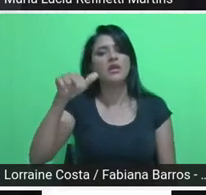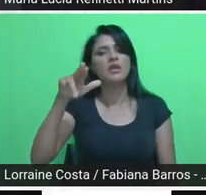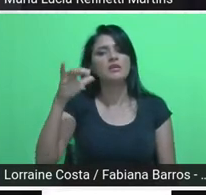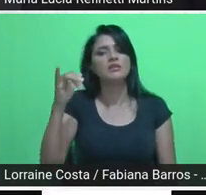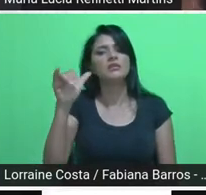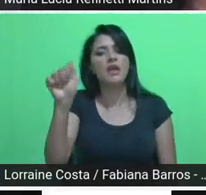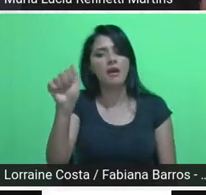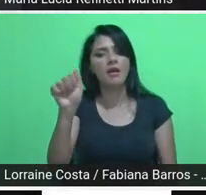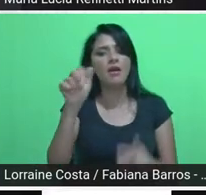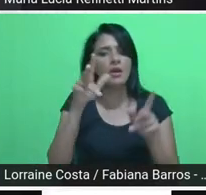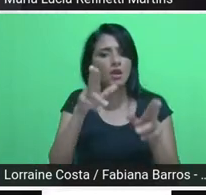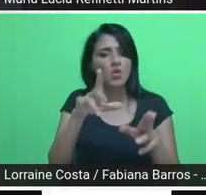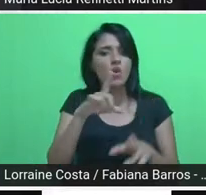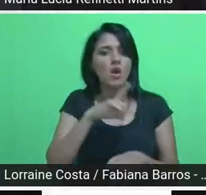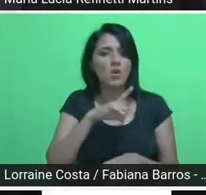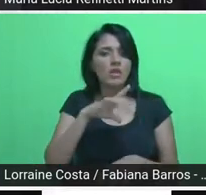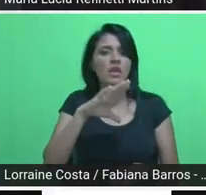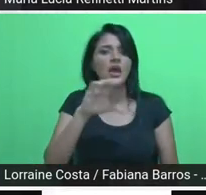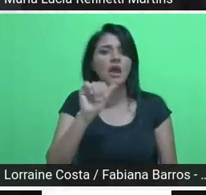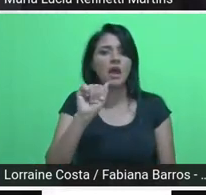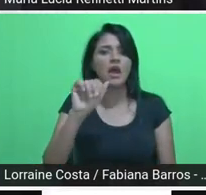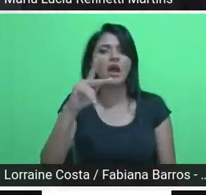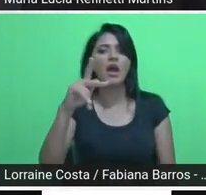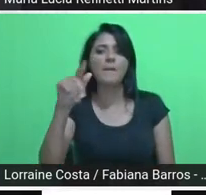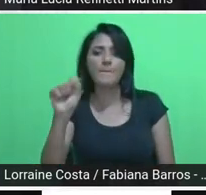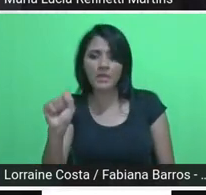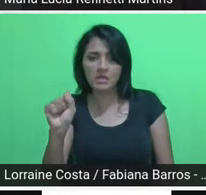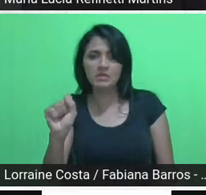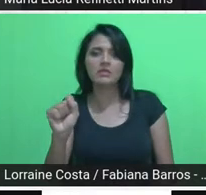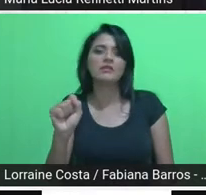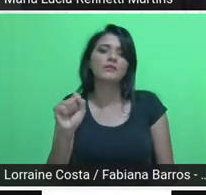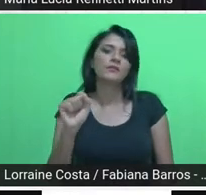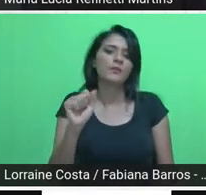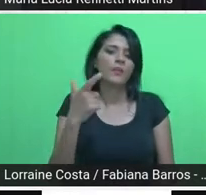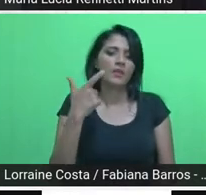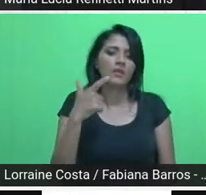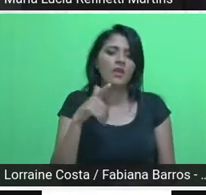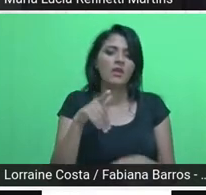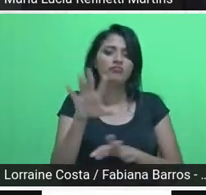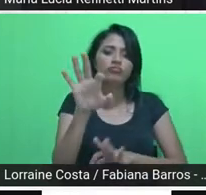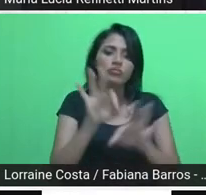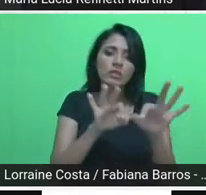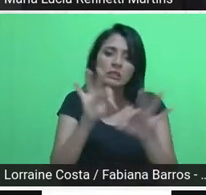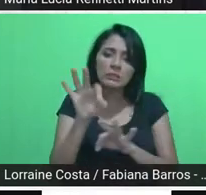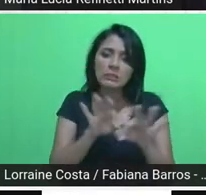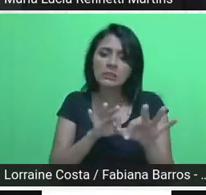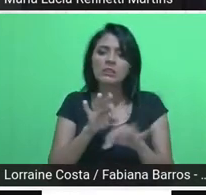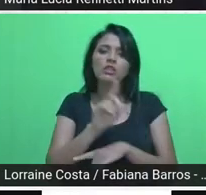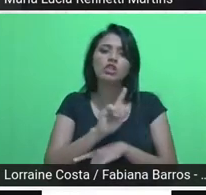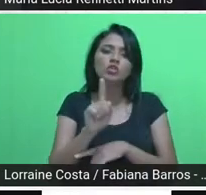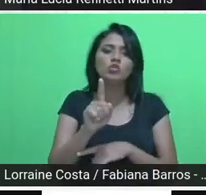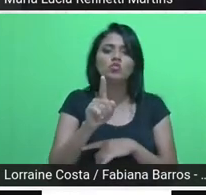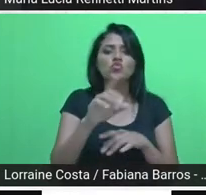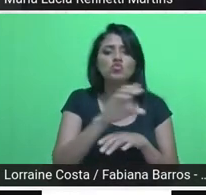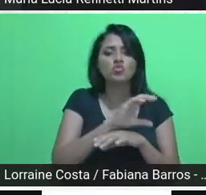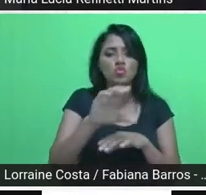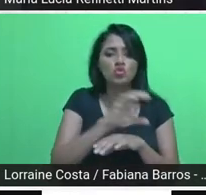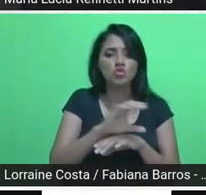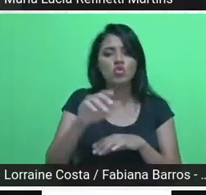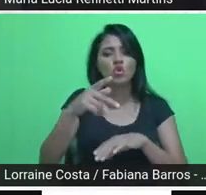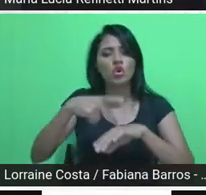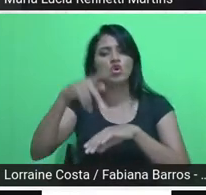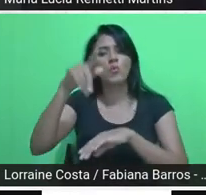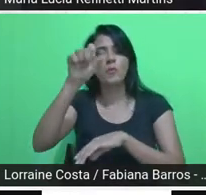a CAPES gerindo os cursos de pós-graduação, existe algo